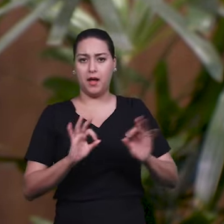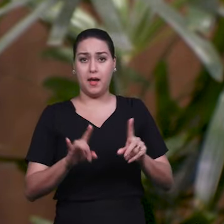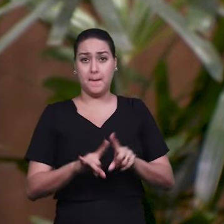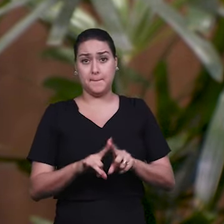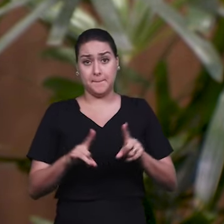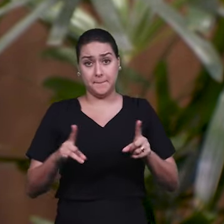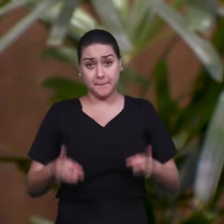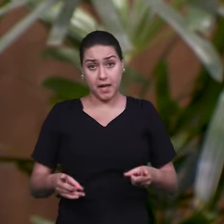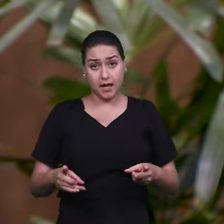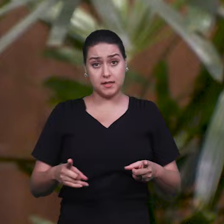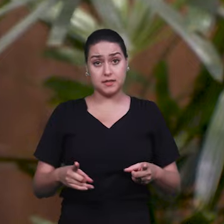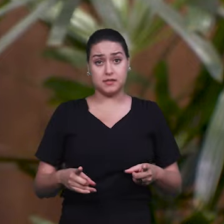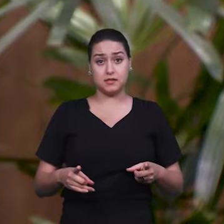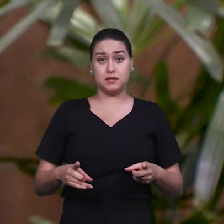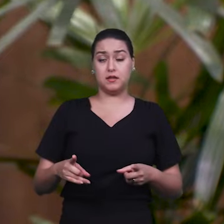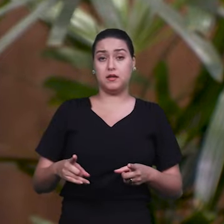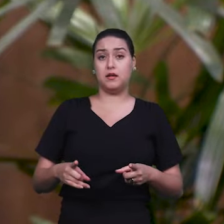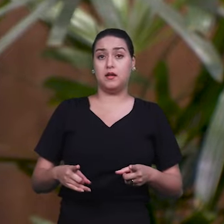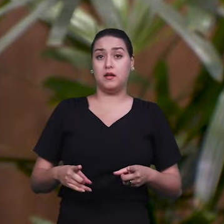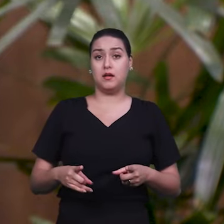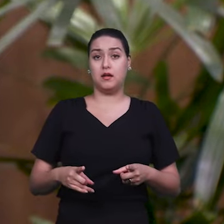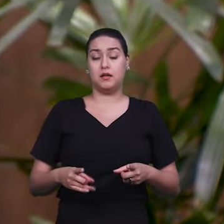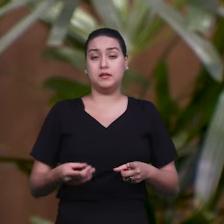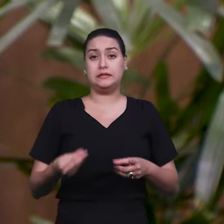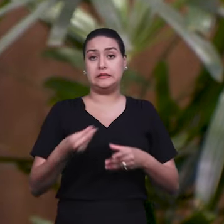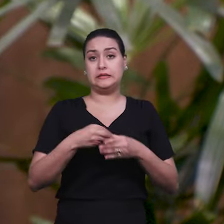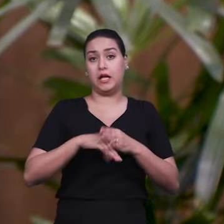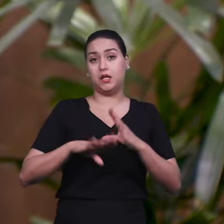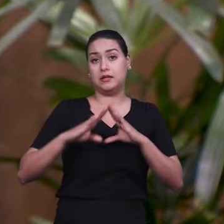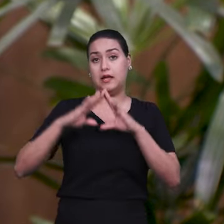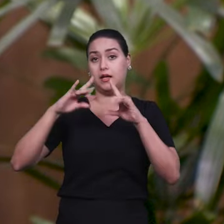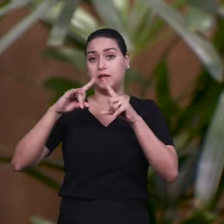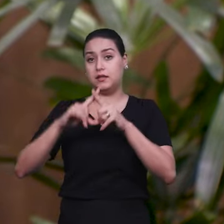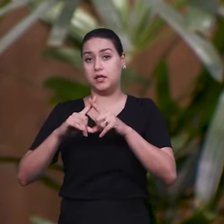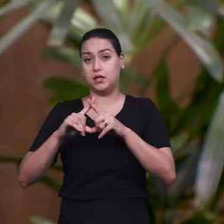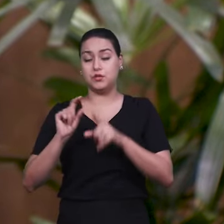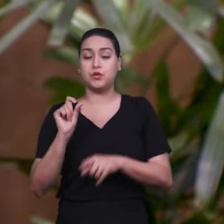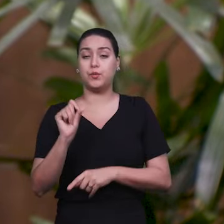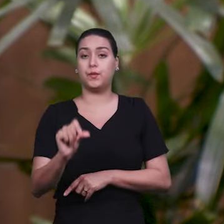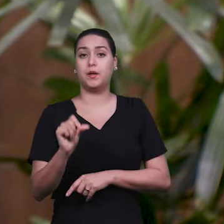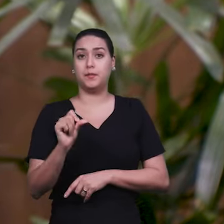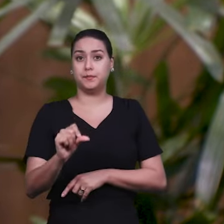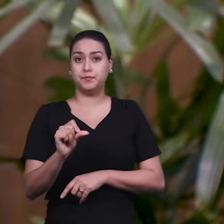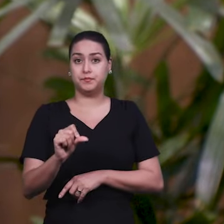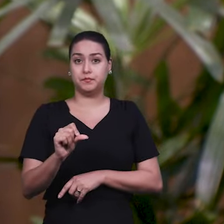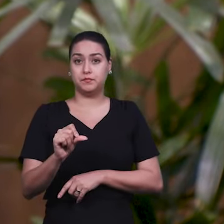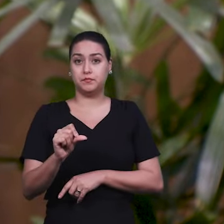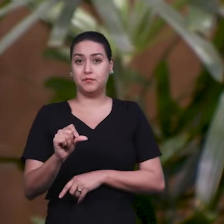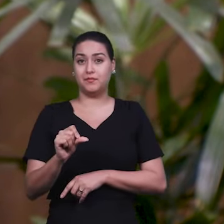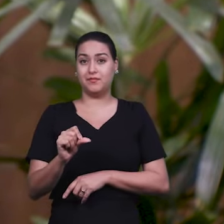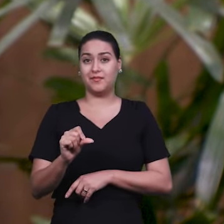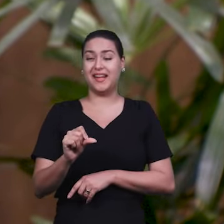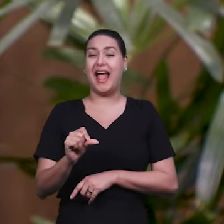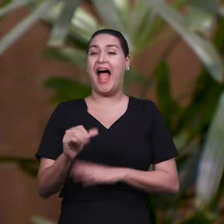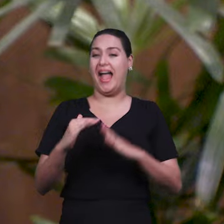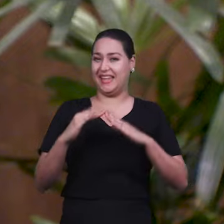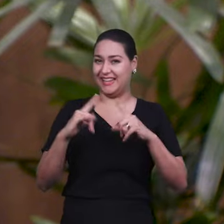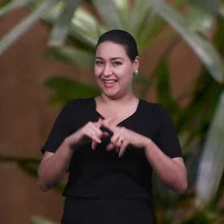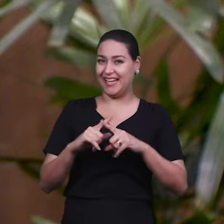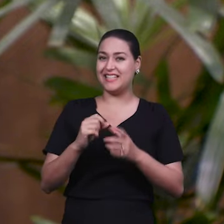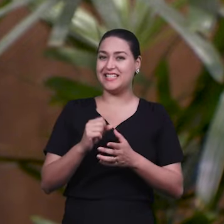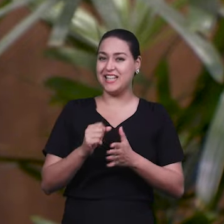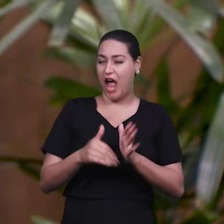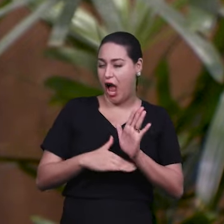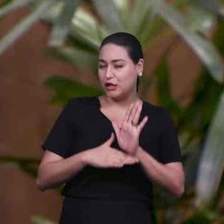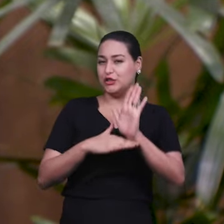principalmente os irmãos da igreja, nós temos, assim, de certa forma, igreja, ela ajuda a